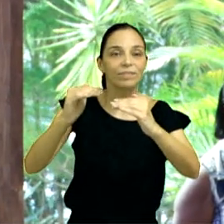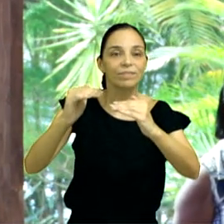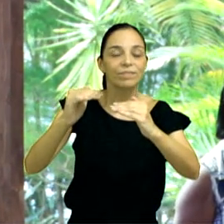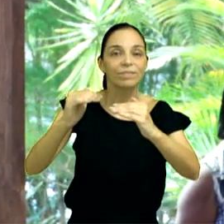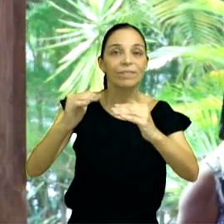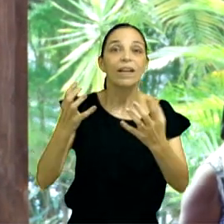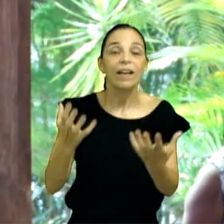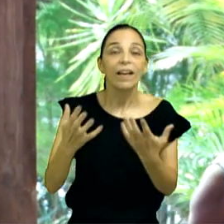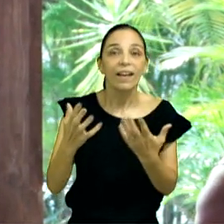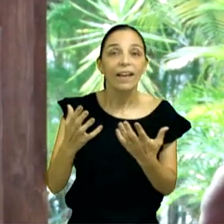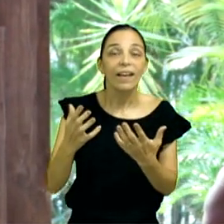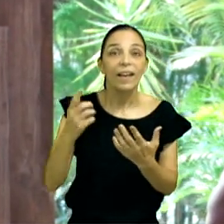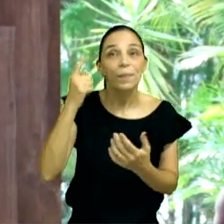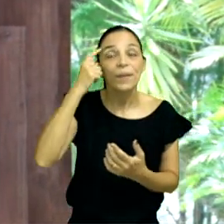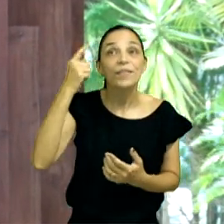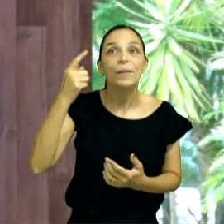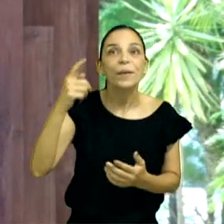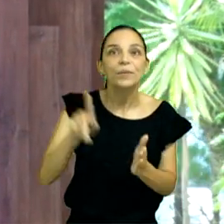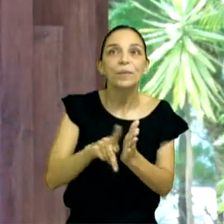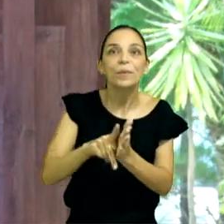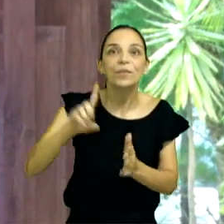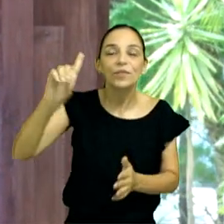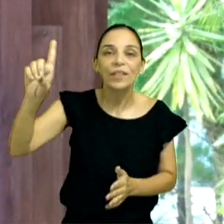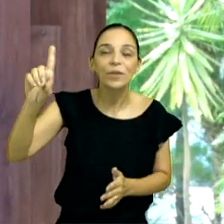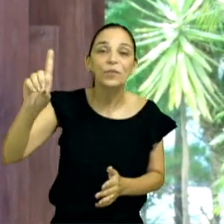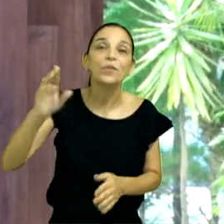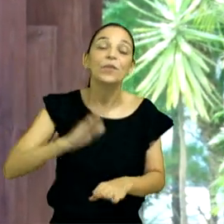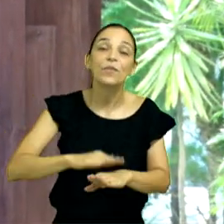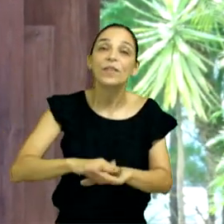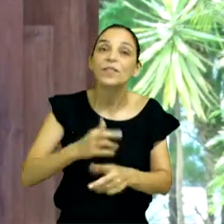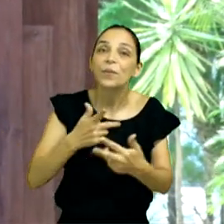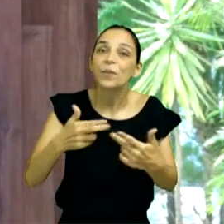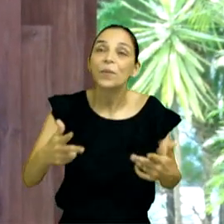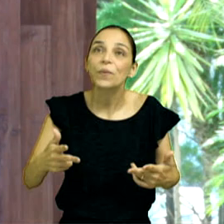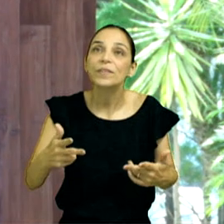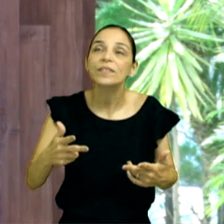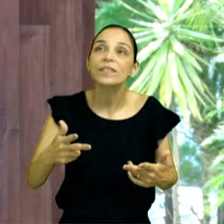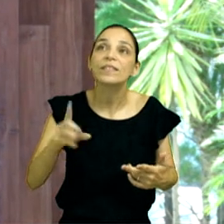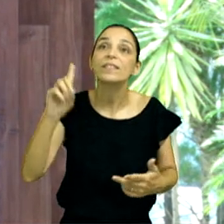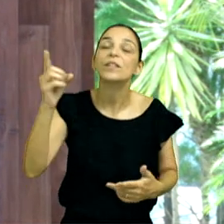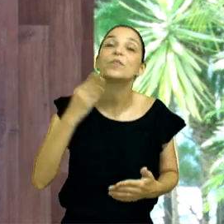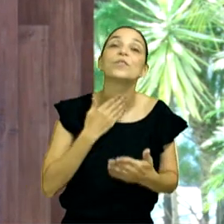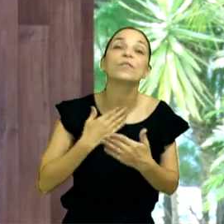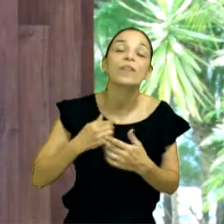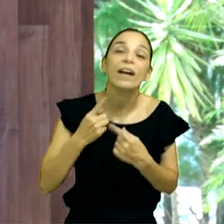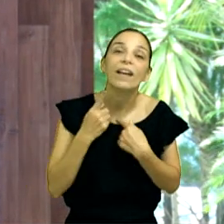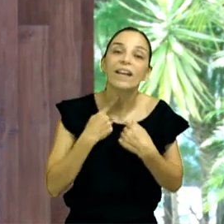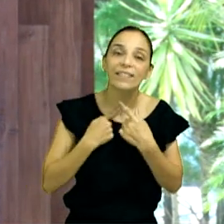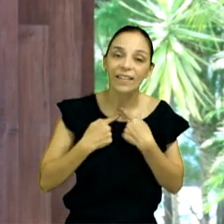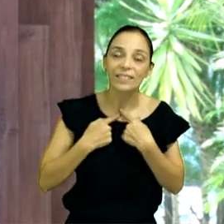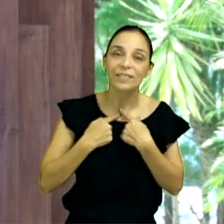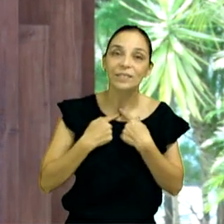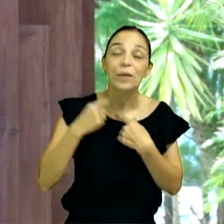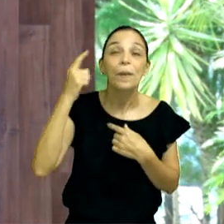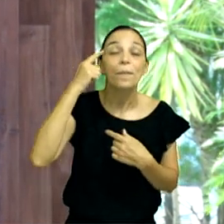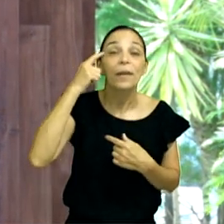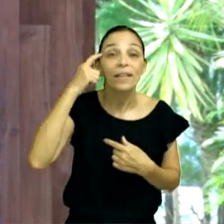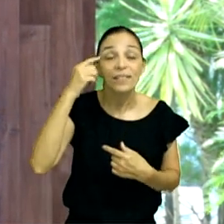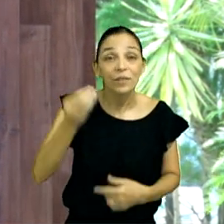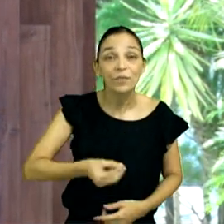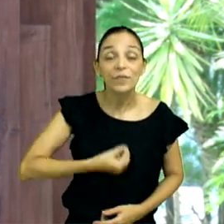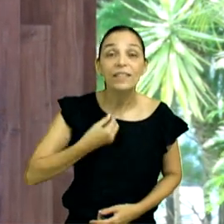coisas que agradam ao Senhor, que agradem ao Senhor, tem uma vida pensando